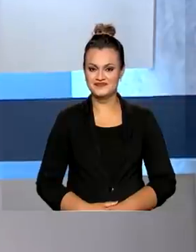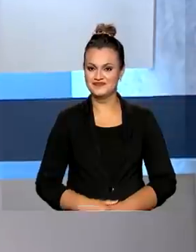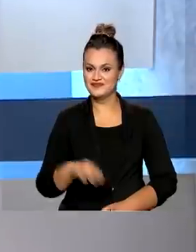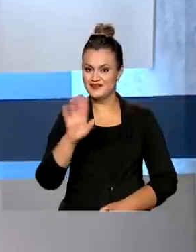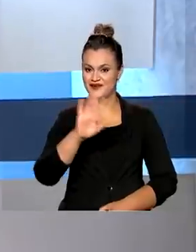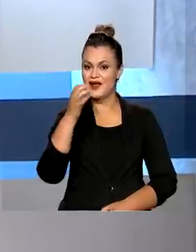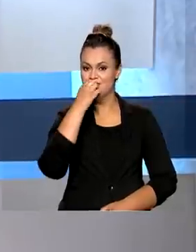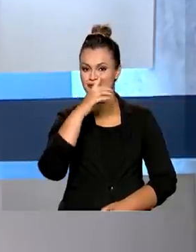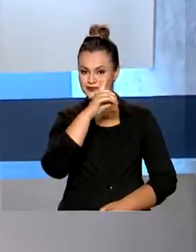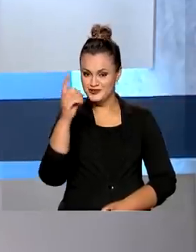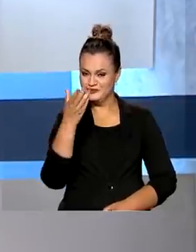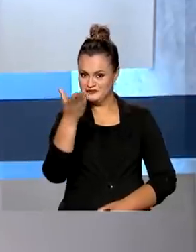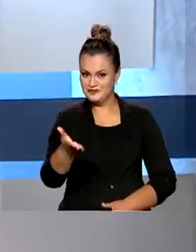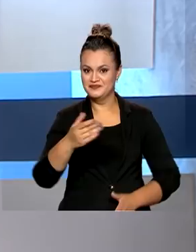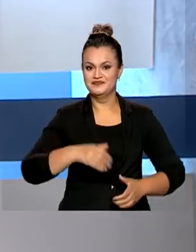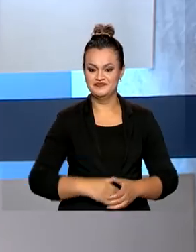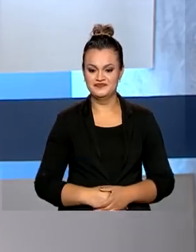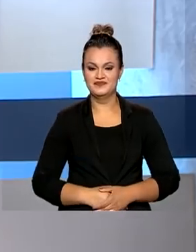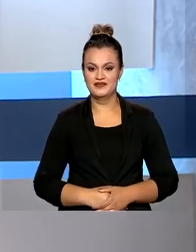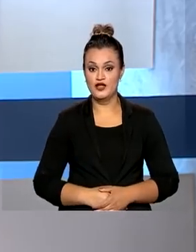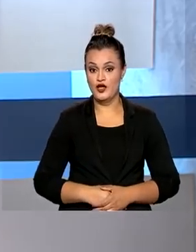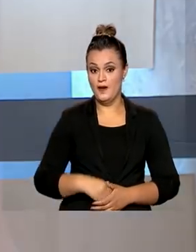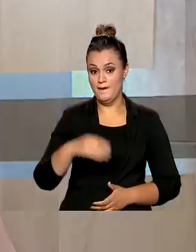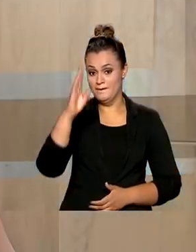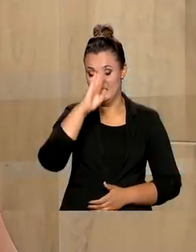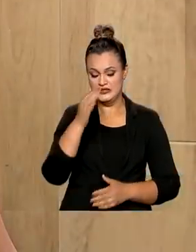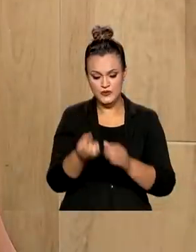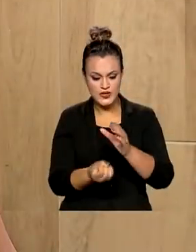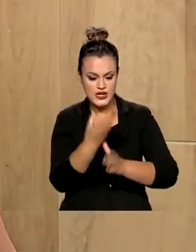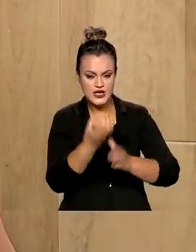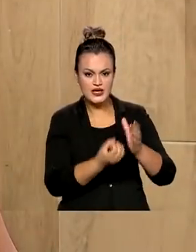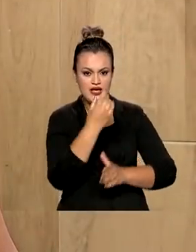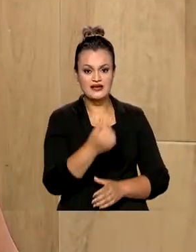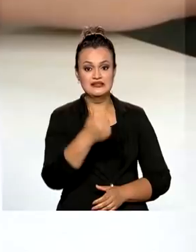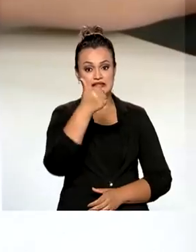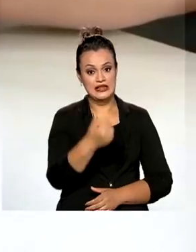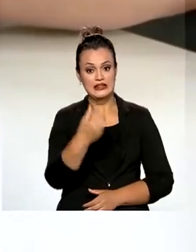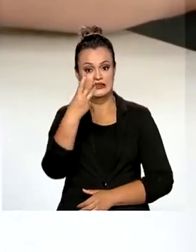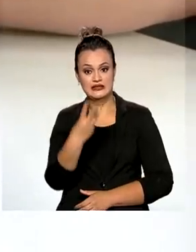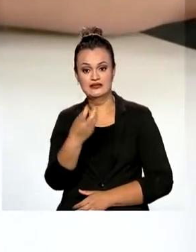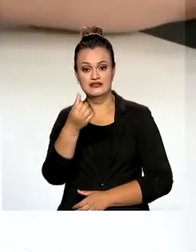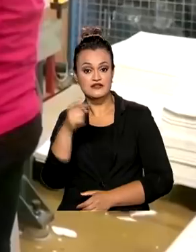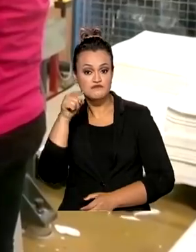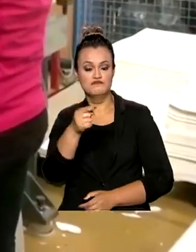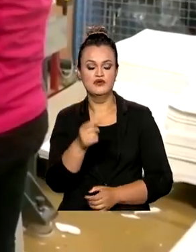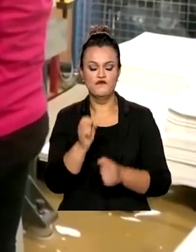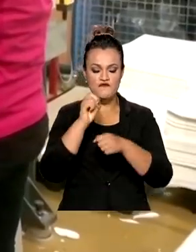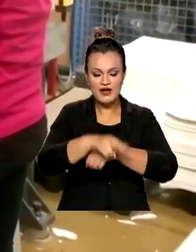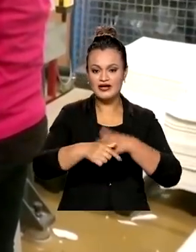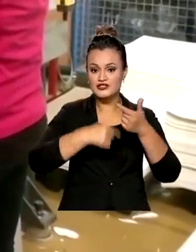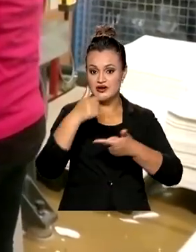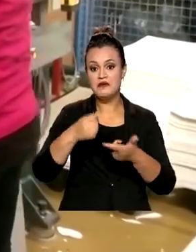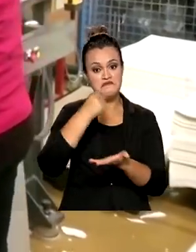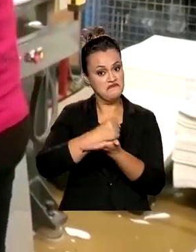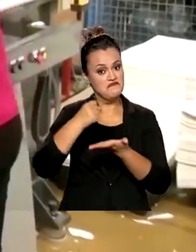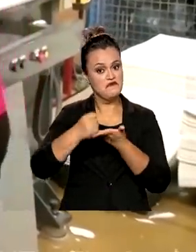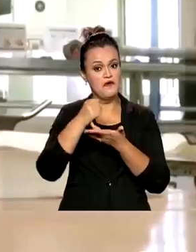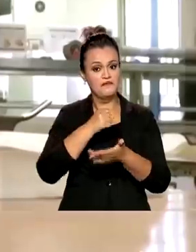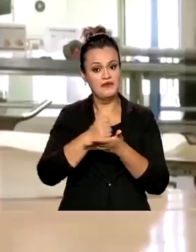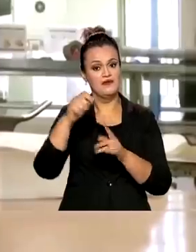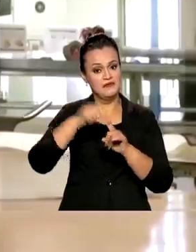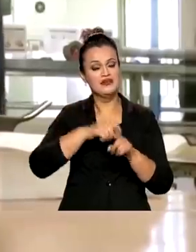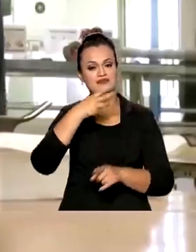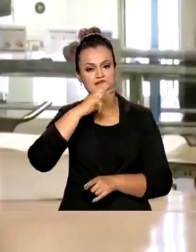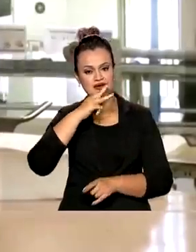Olá, bom dia pra você. Brasil gera mais de 136 mil vagas de emprego com carteira assinada em